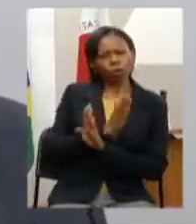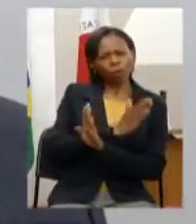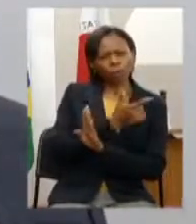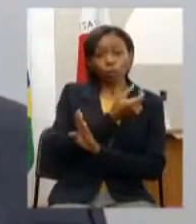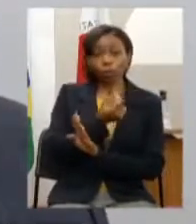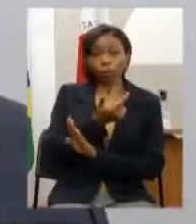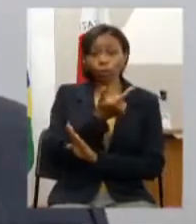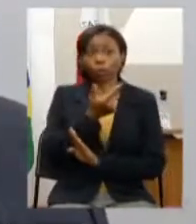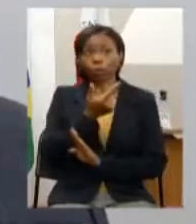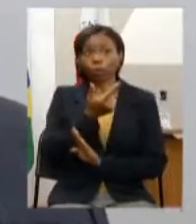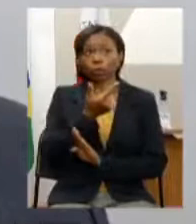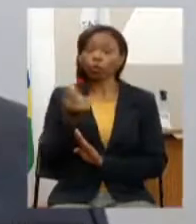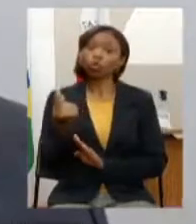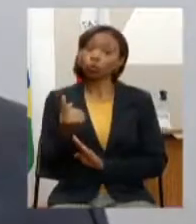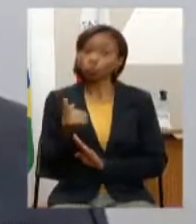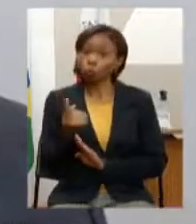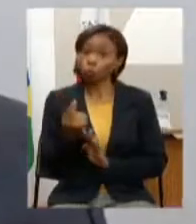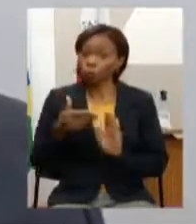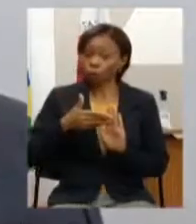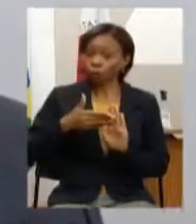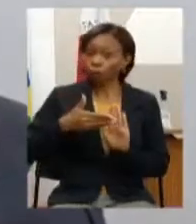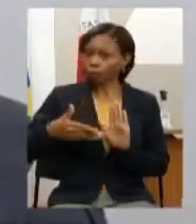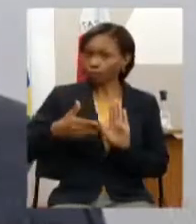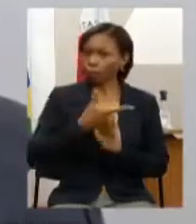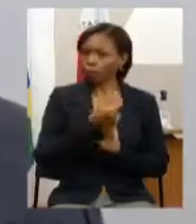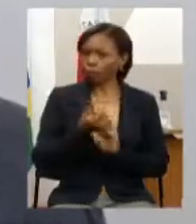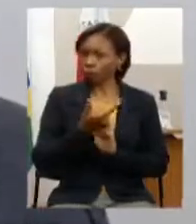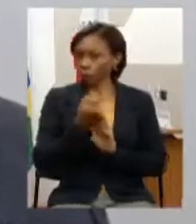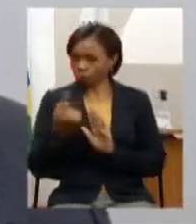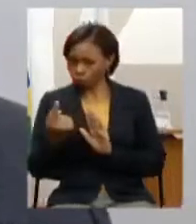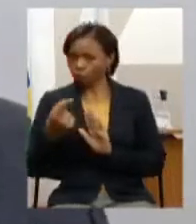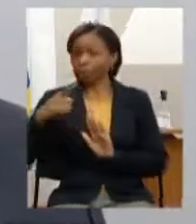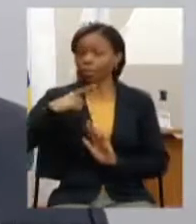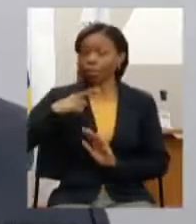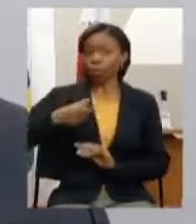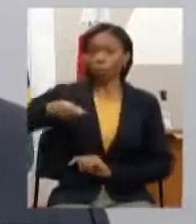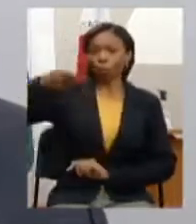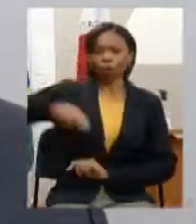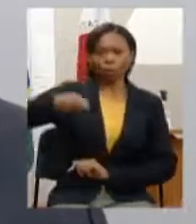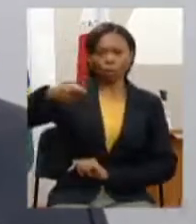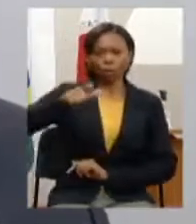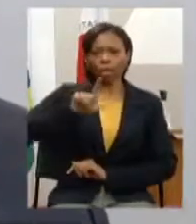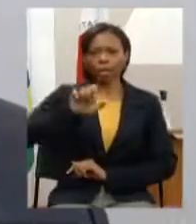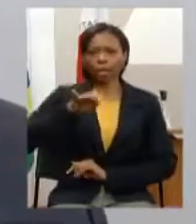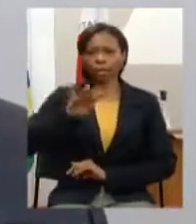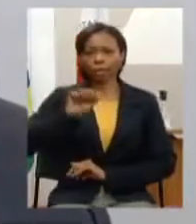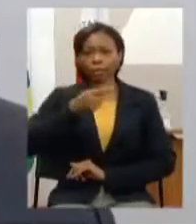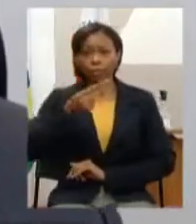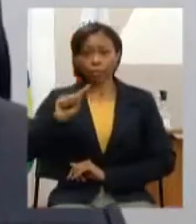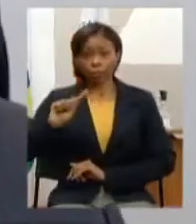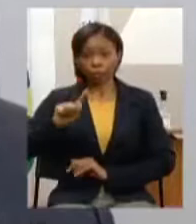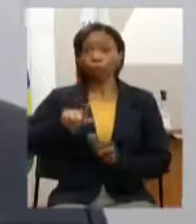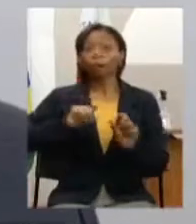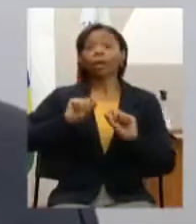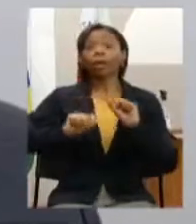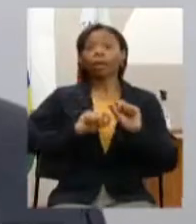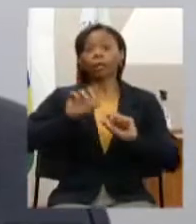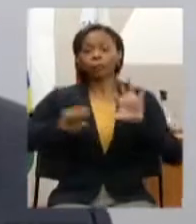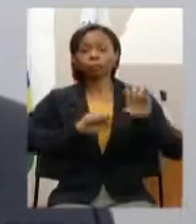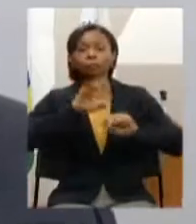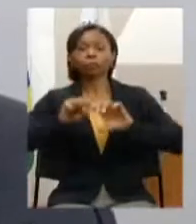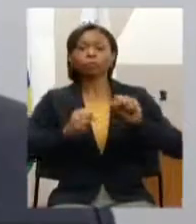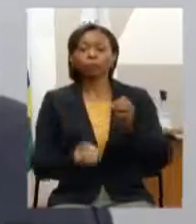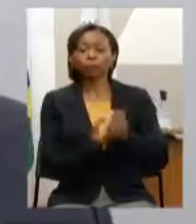um leilão para a concessão da exploração da 5G em todo o território nacional